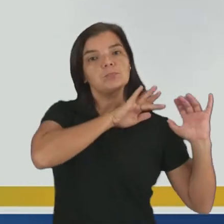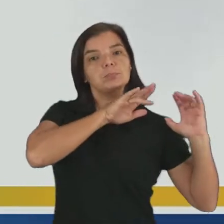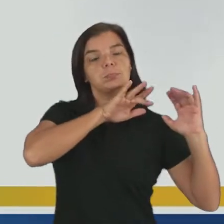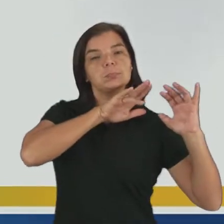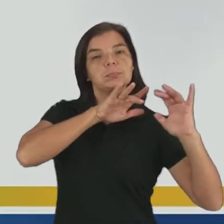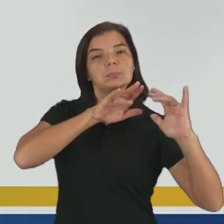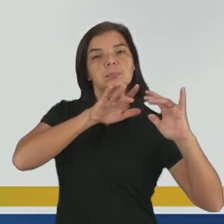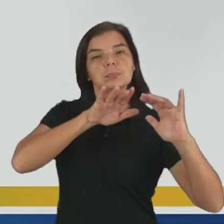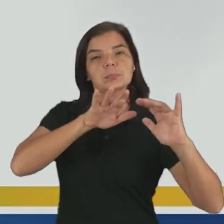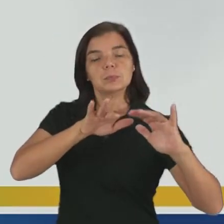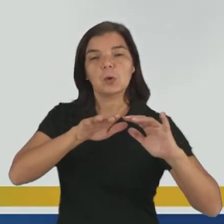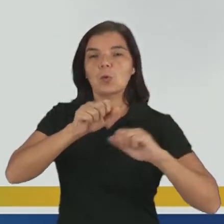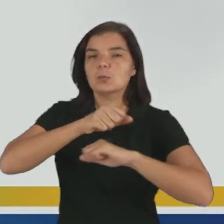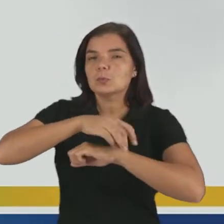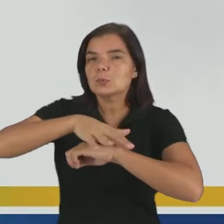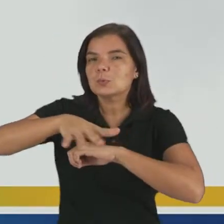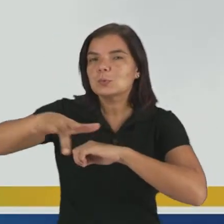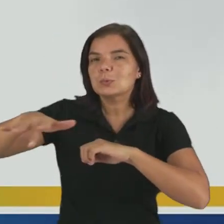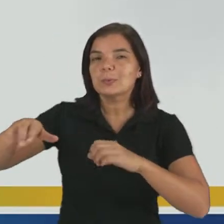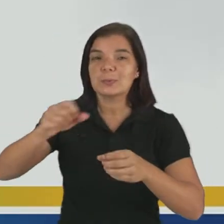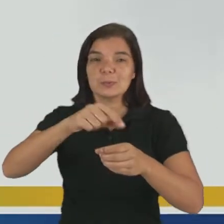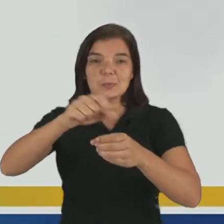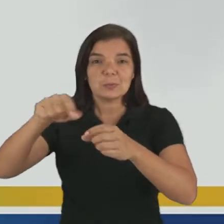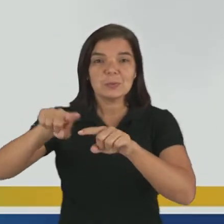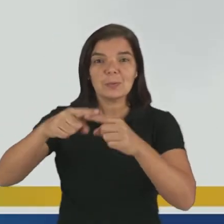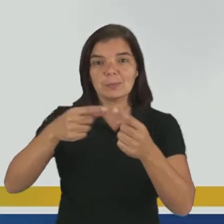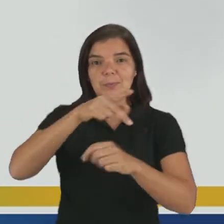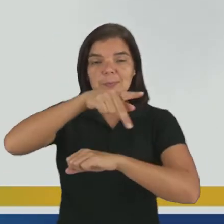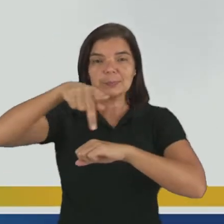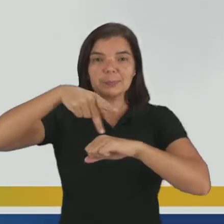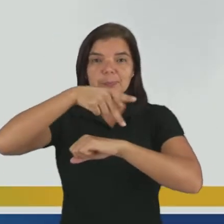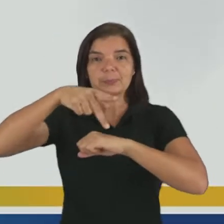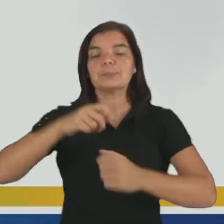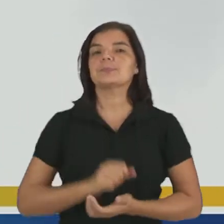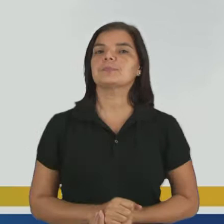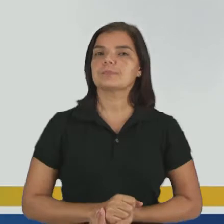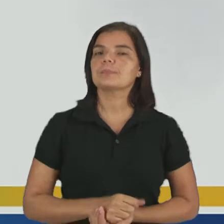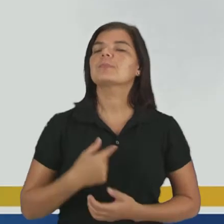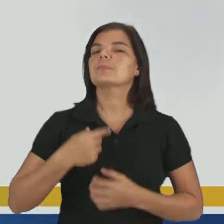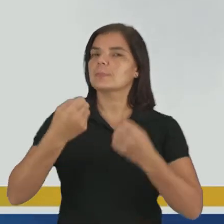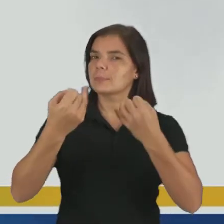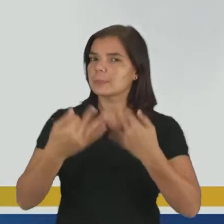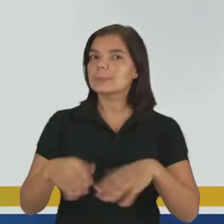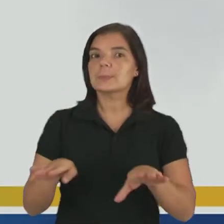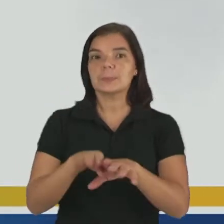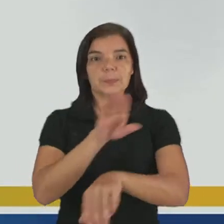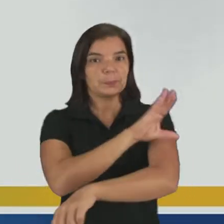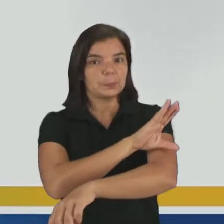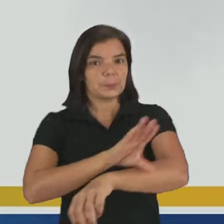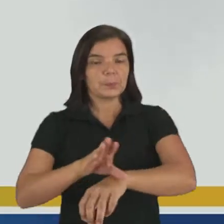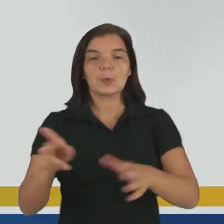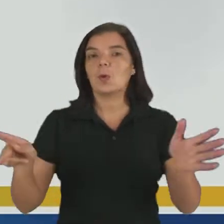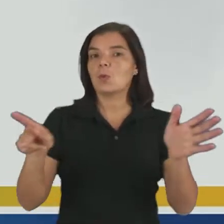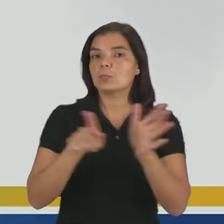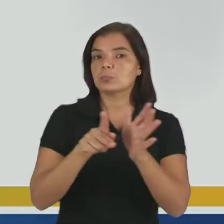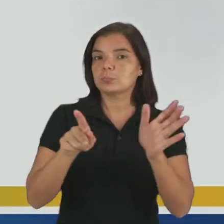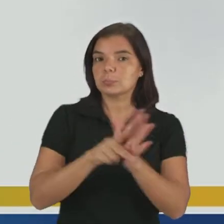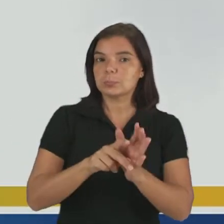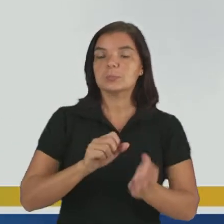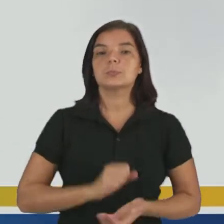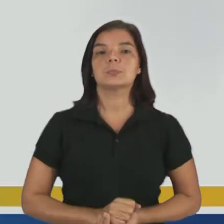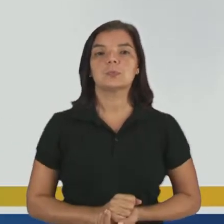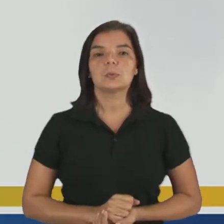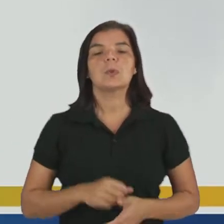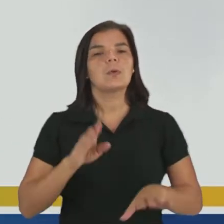chegaram difundiram suas produções culturais pelo país, ressaltando que cultura tem sua especificidade,